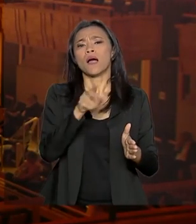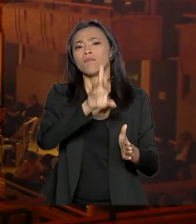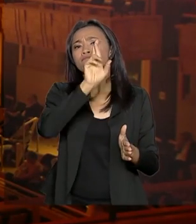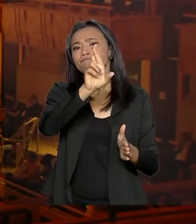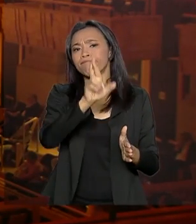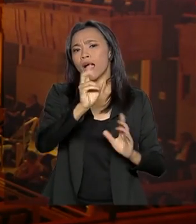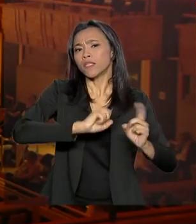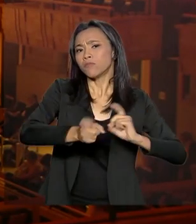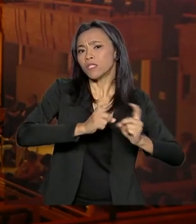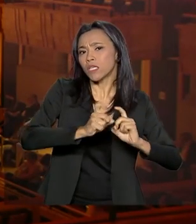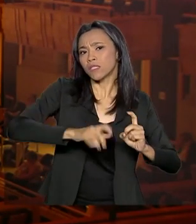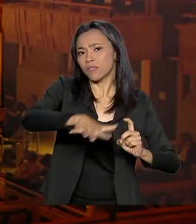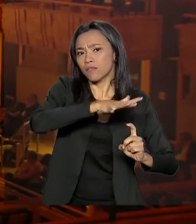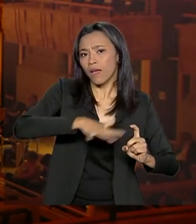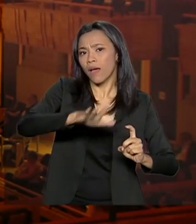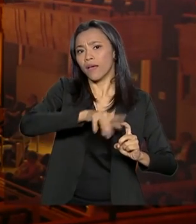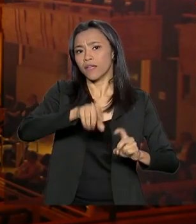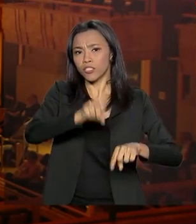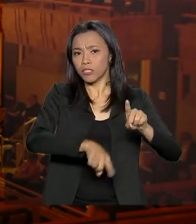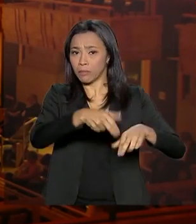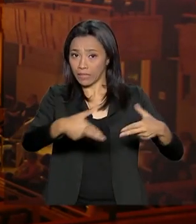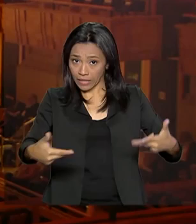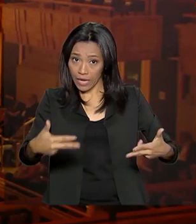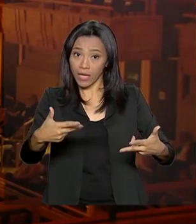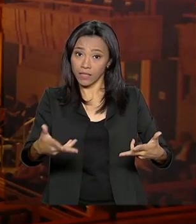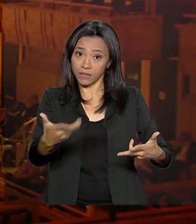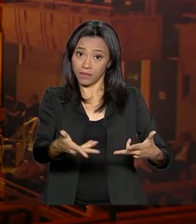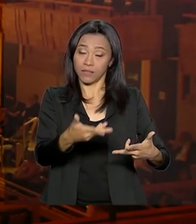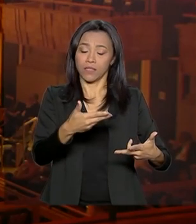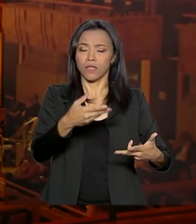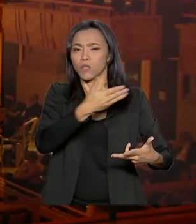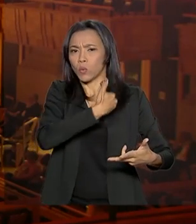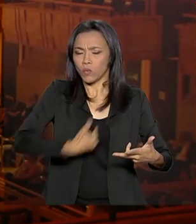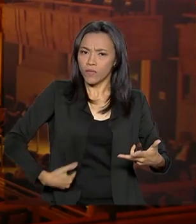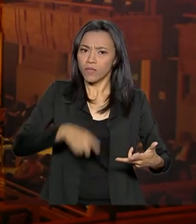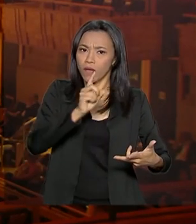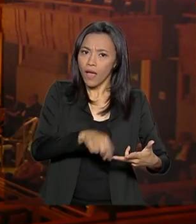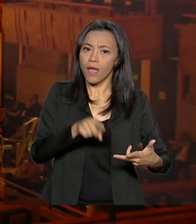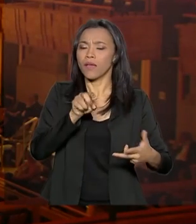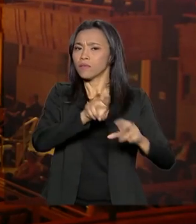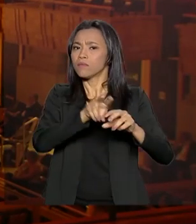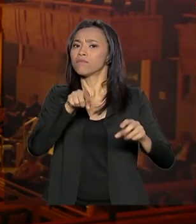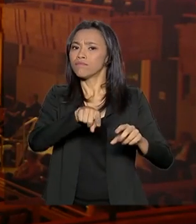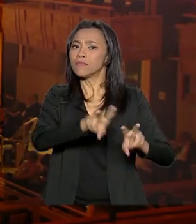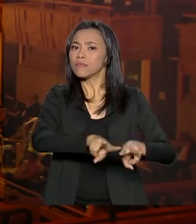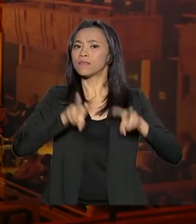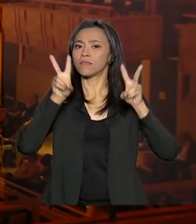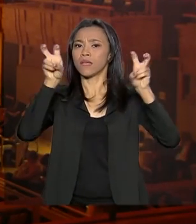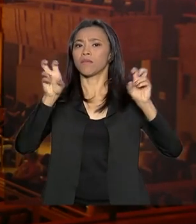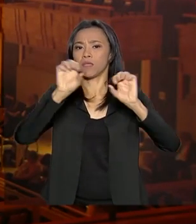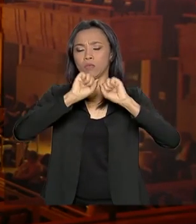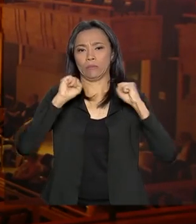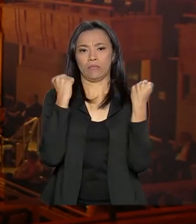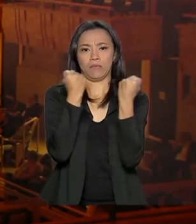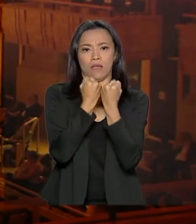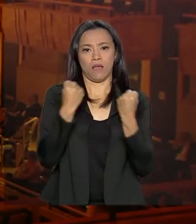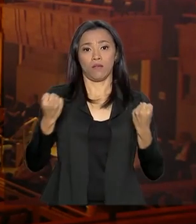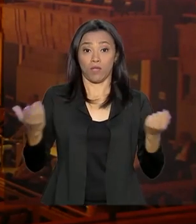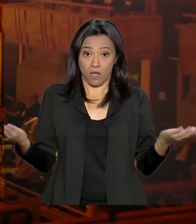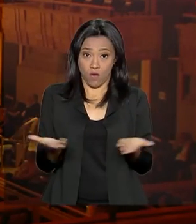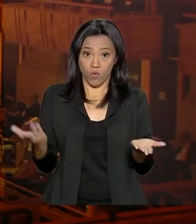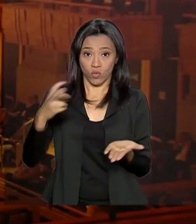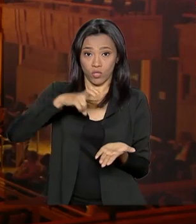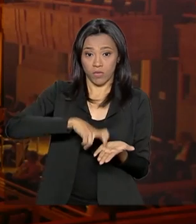equipamentos públicos também é o tema de um seminário chamado Público e Orgues, que acontece hoje pela manhã